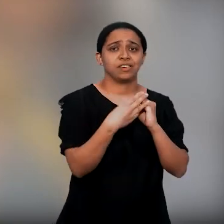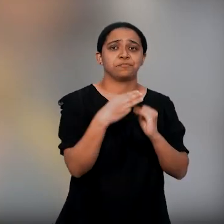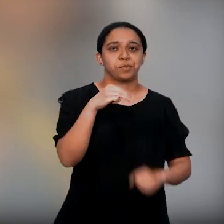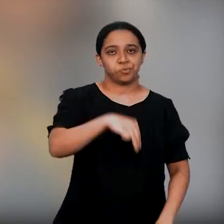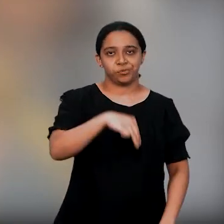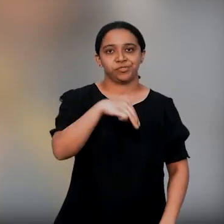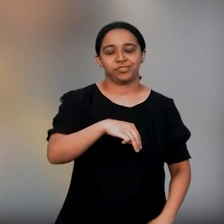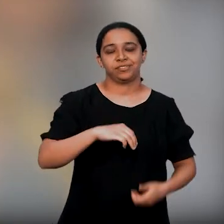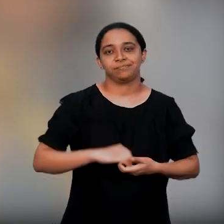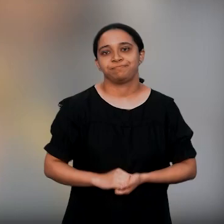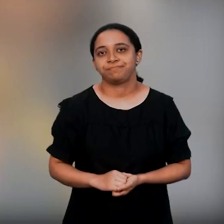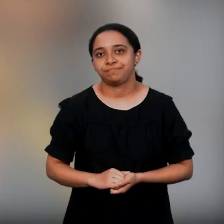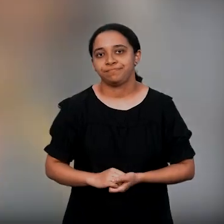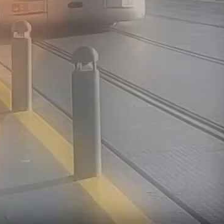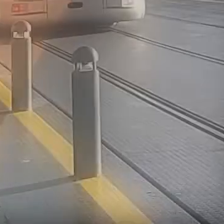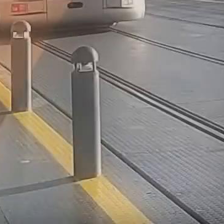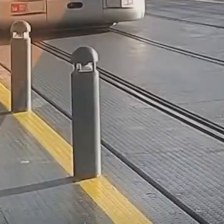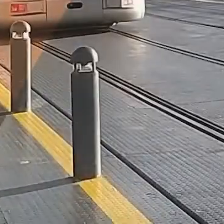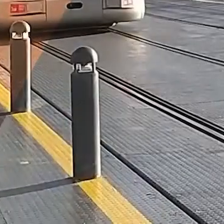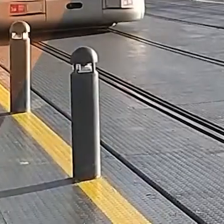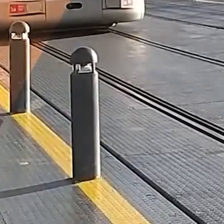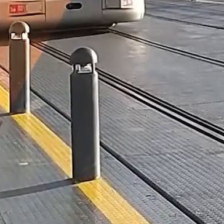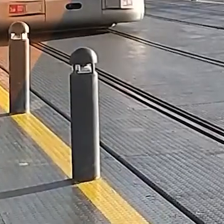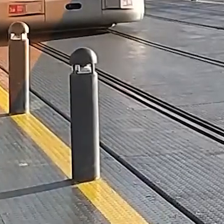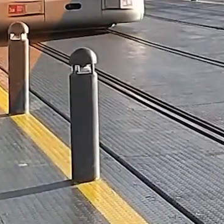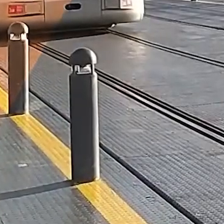hoje, no campus São Luís Monte Castelo.